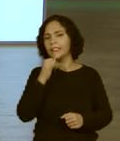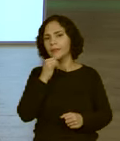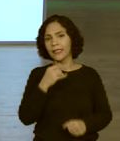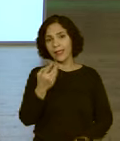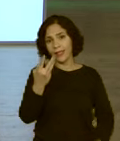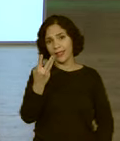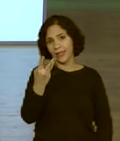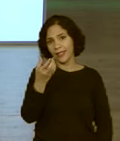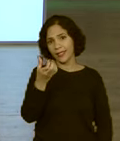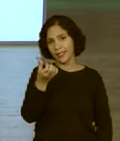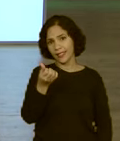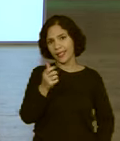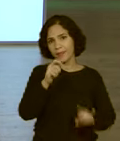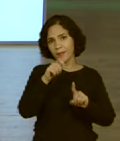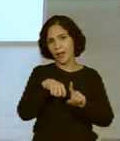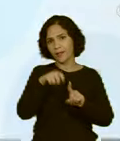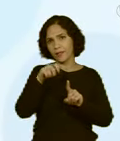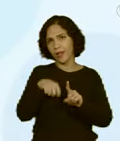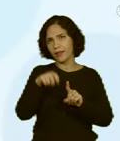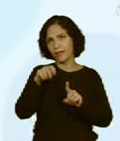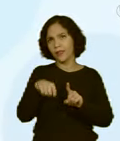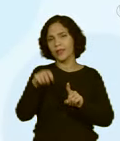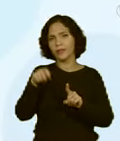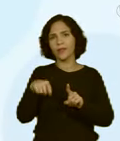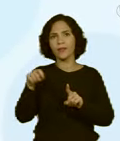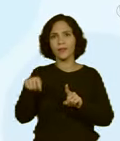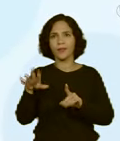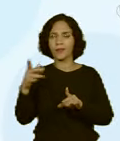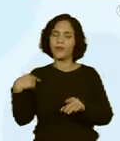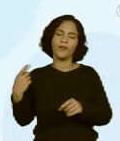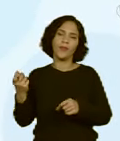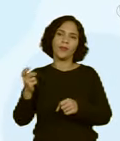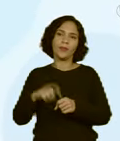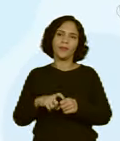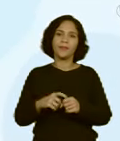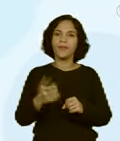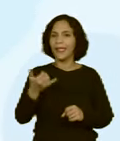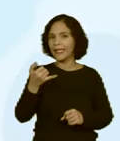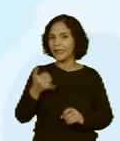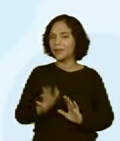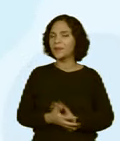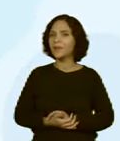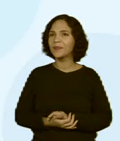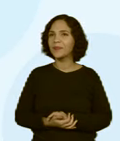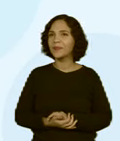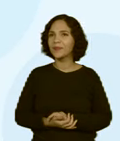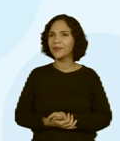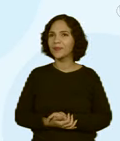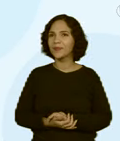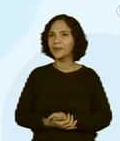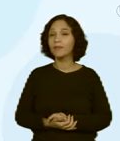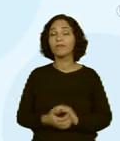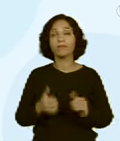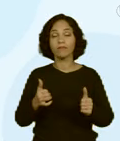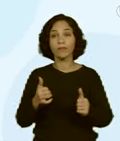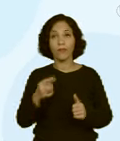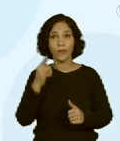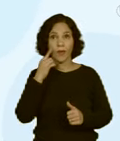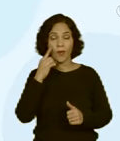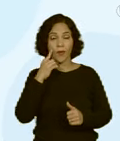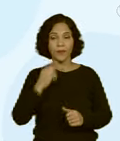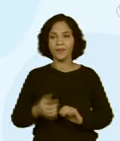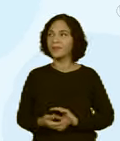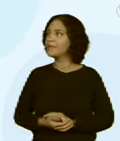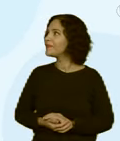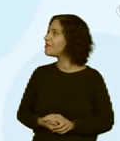meses. Imagina você guardar... Opa! Agora eu tenho que voltar para a canetinha, né? Pronto. Imagina você